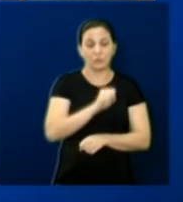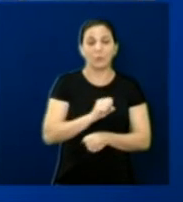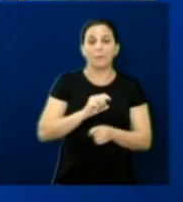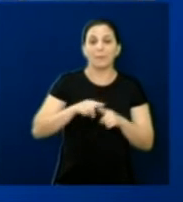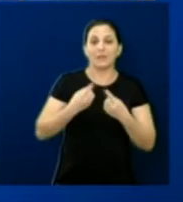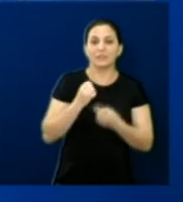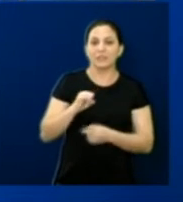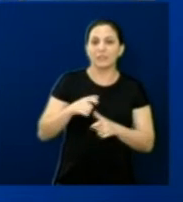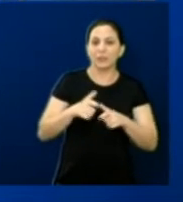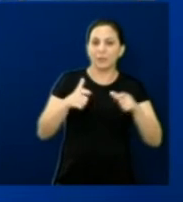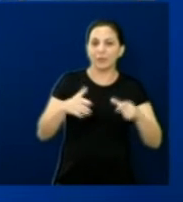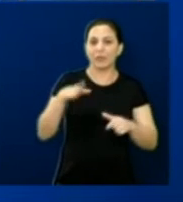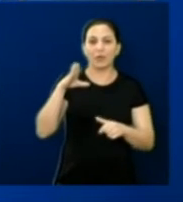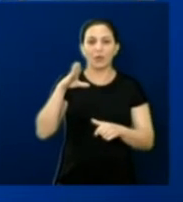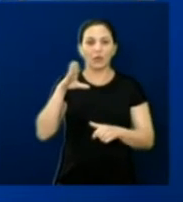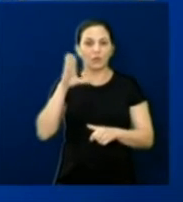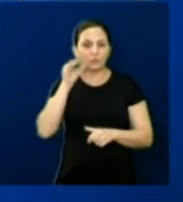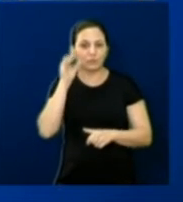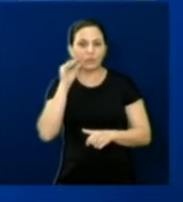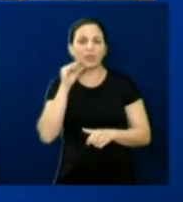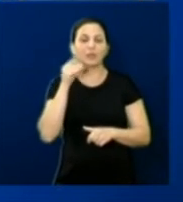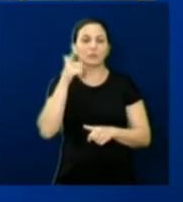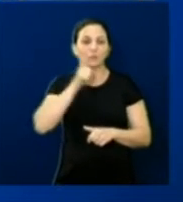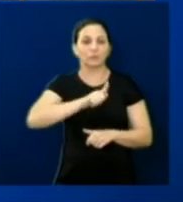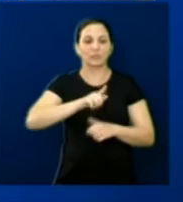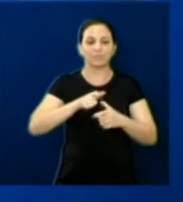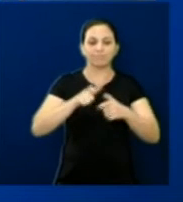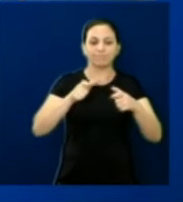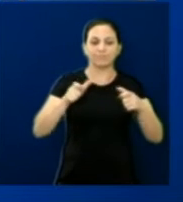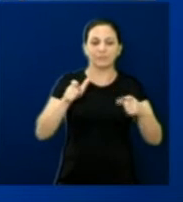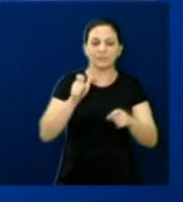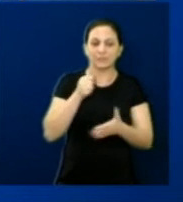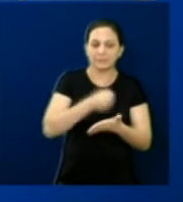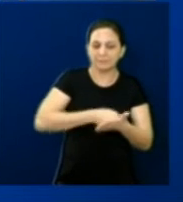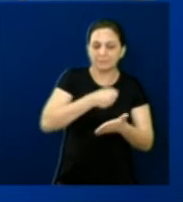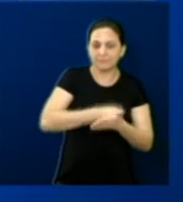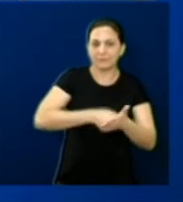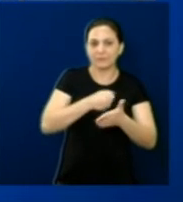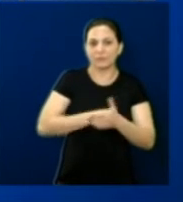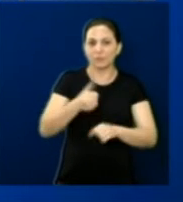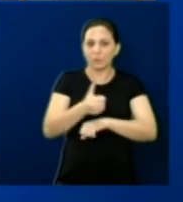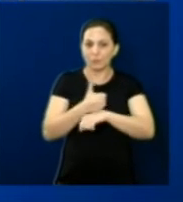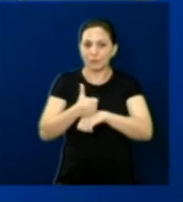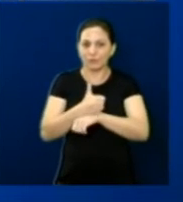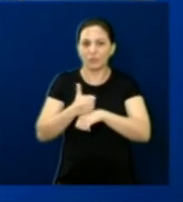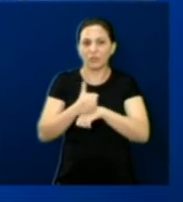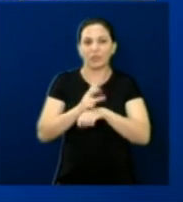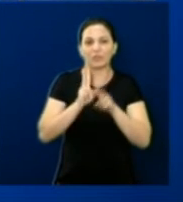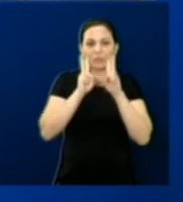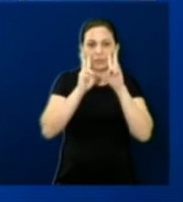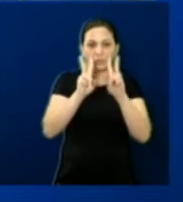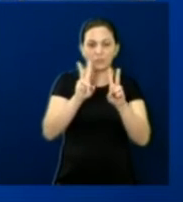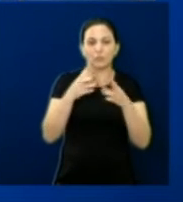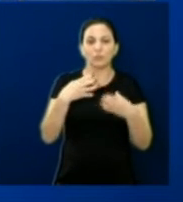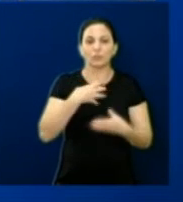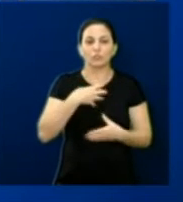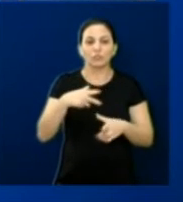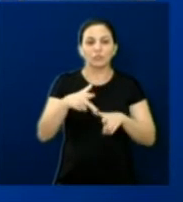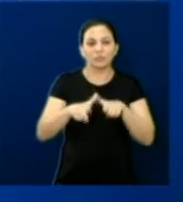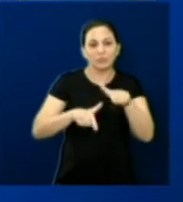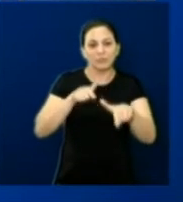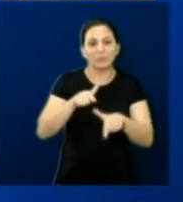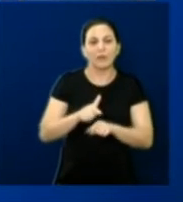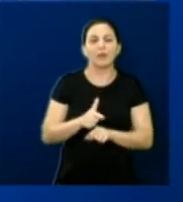e uma abertura do poder público, isso será possível. A dedicação e o profissionalismo que vimos mostram que essa forma de trabalho é